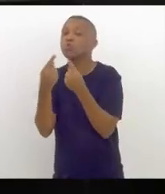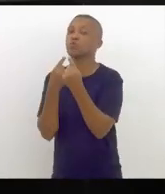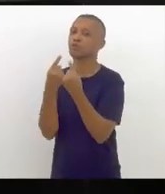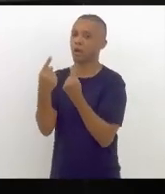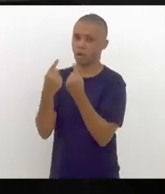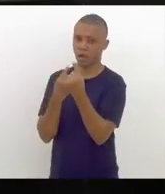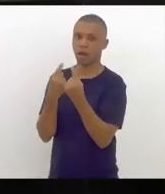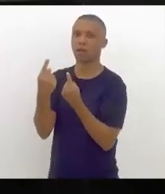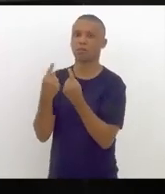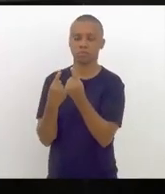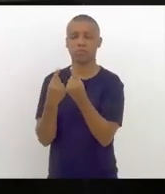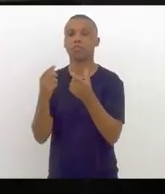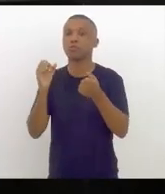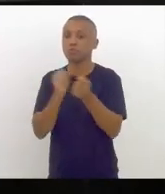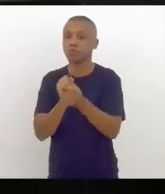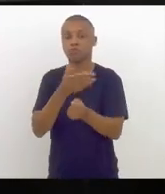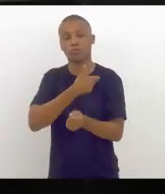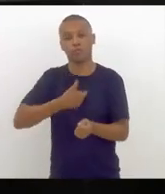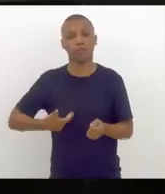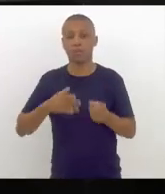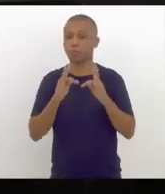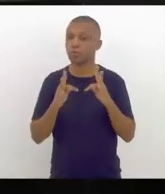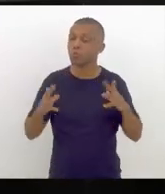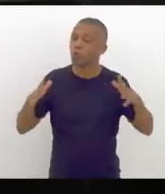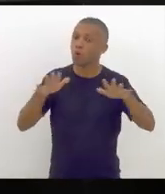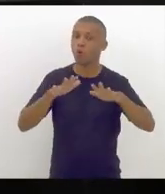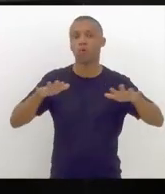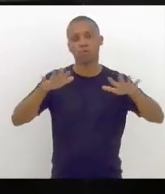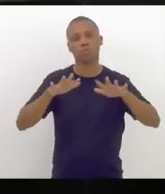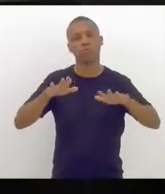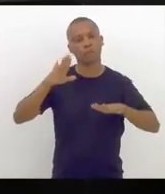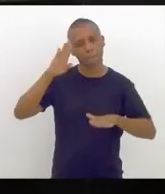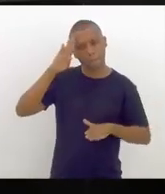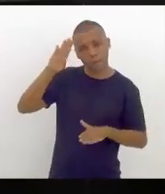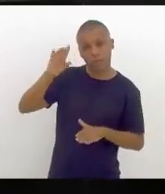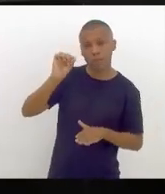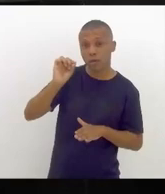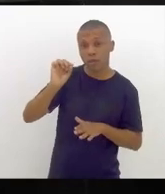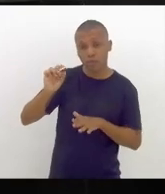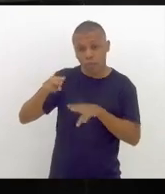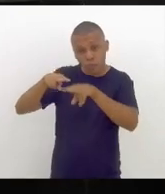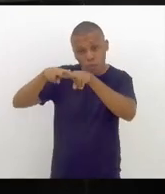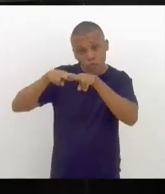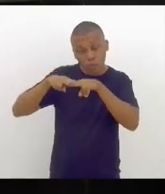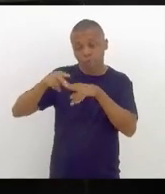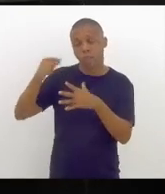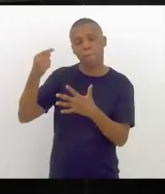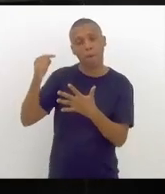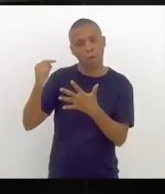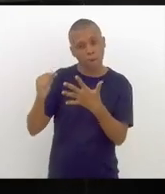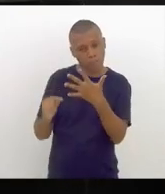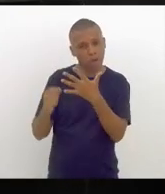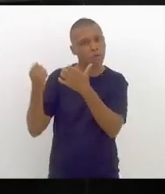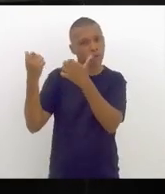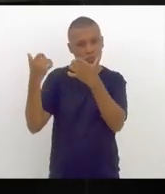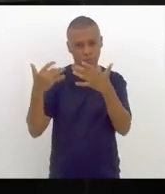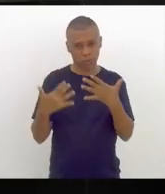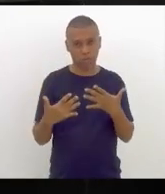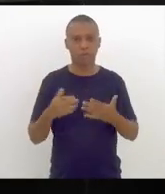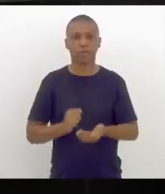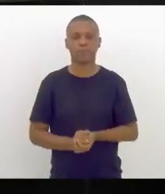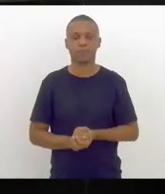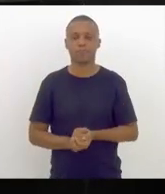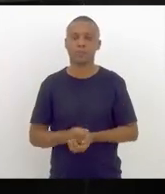com todos os governadores, inclusive, por essas razões que eu acabei de mencionar, pela